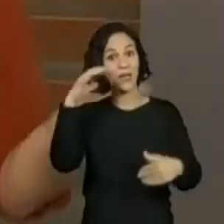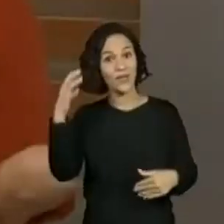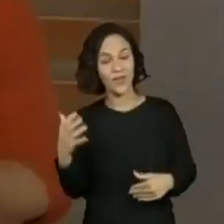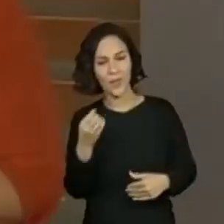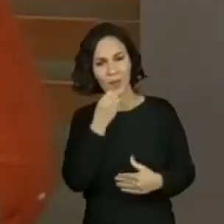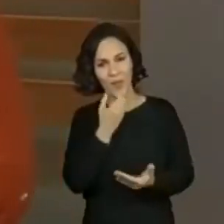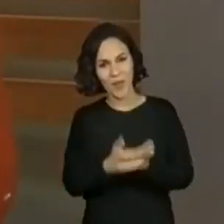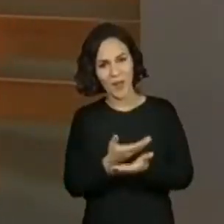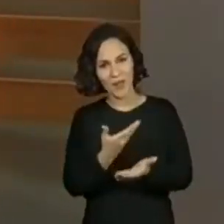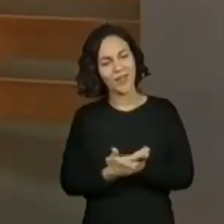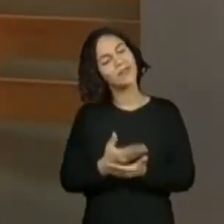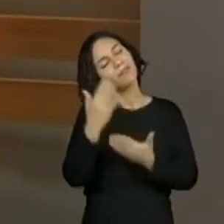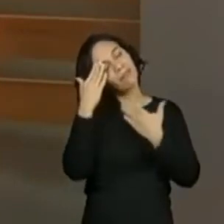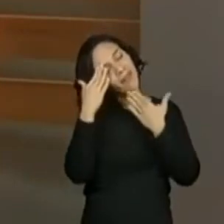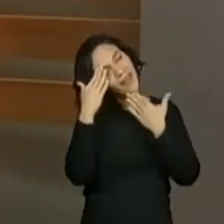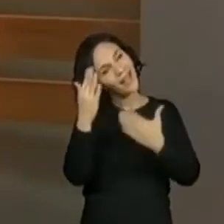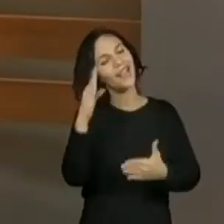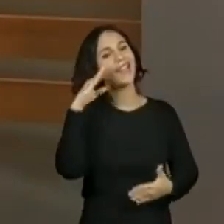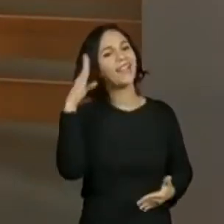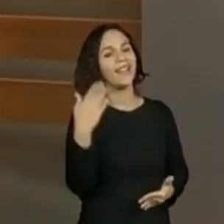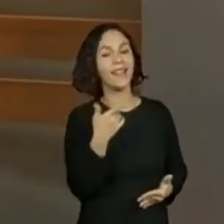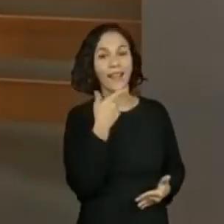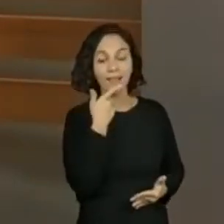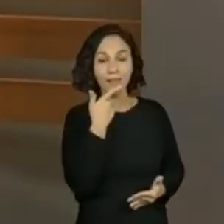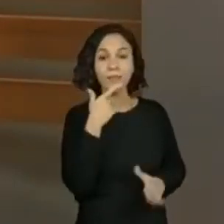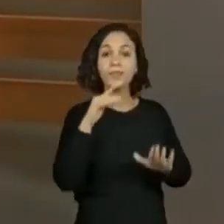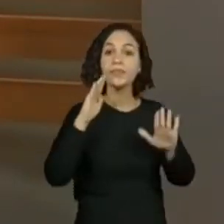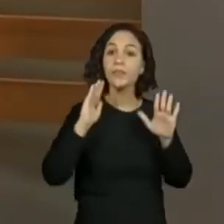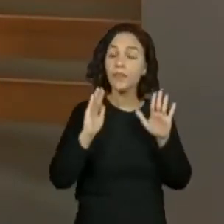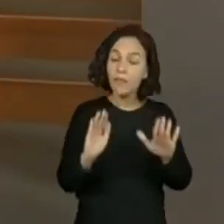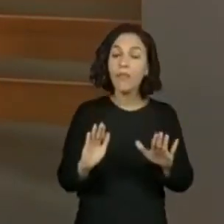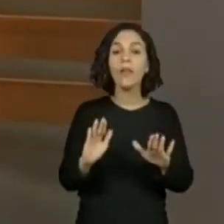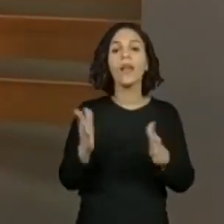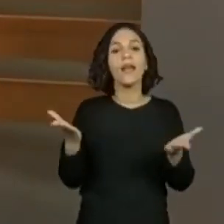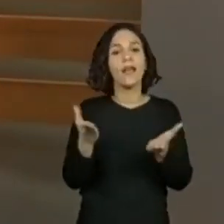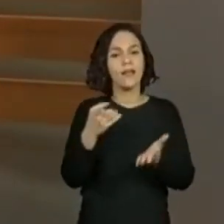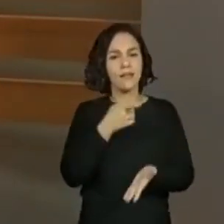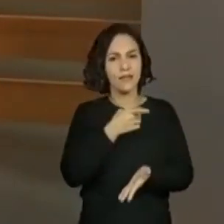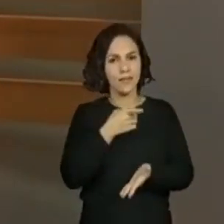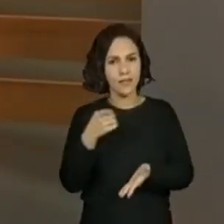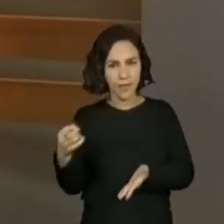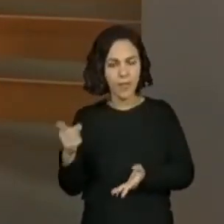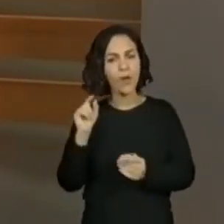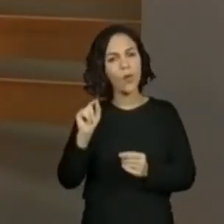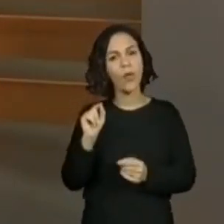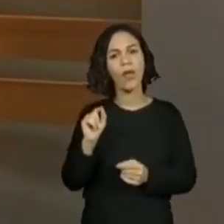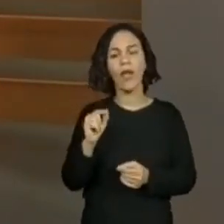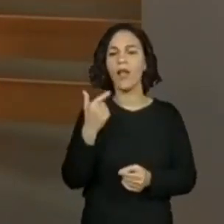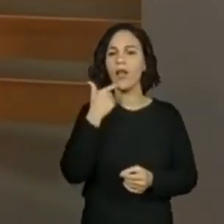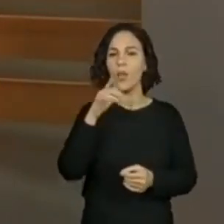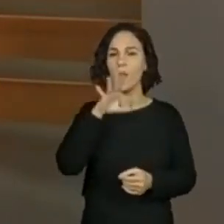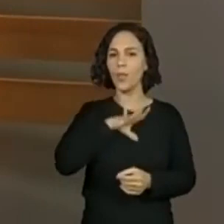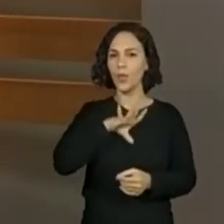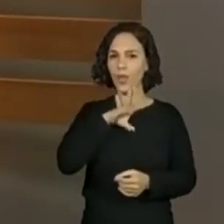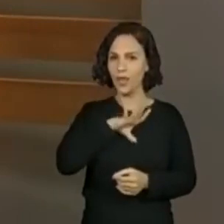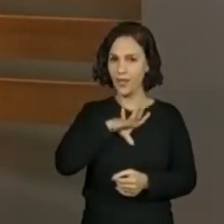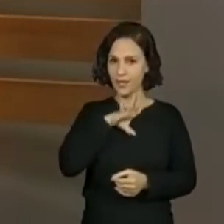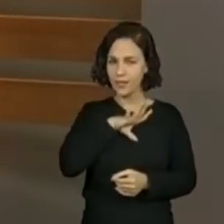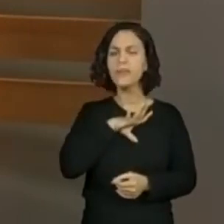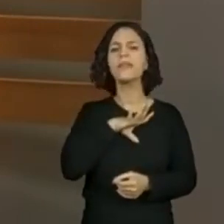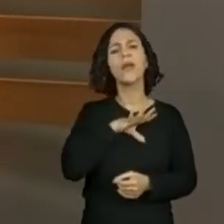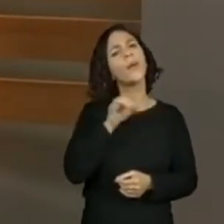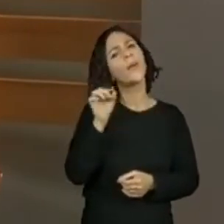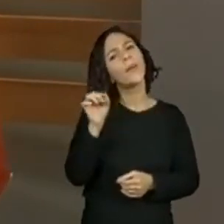boa aula! Obrigada, professora Kelly! Turminha, lembrando, esta semana a nossa aula de língua portuguesa, ela está